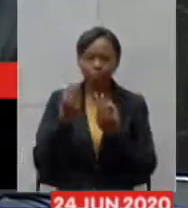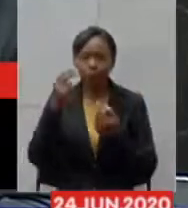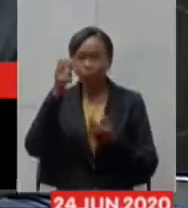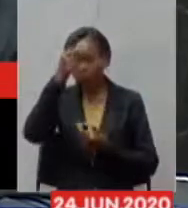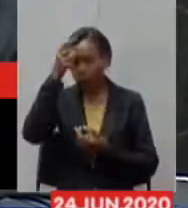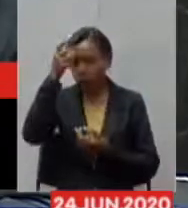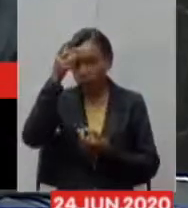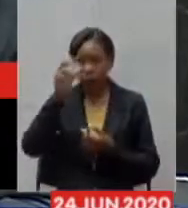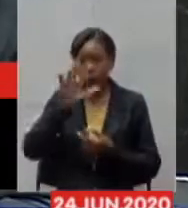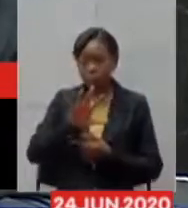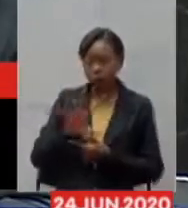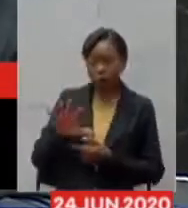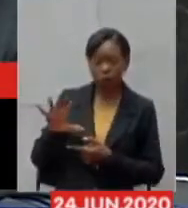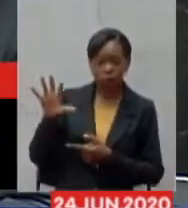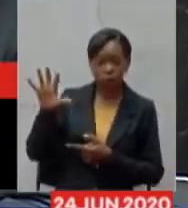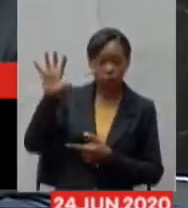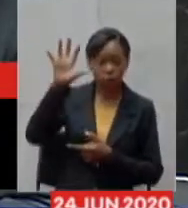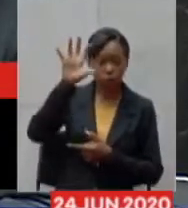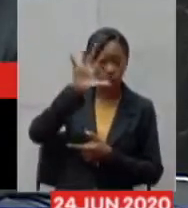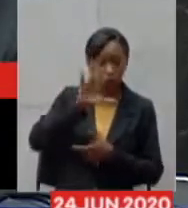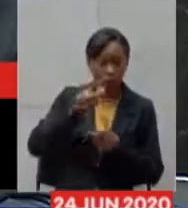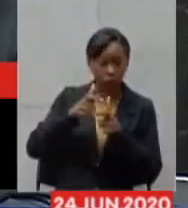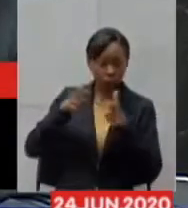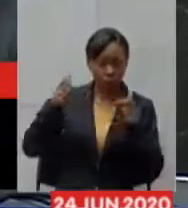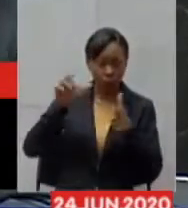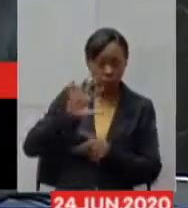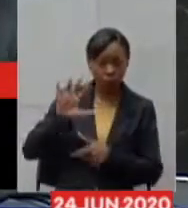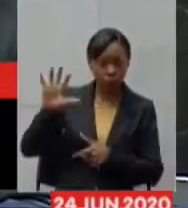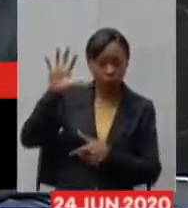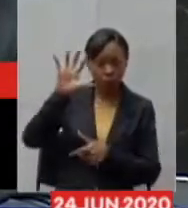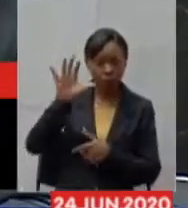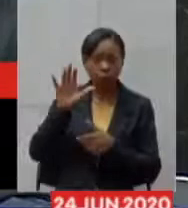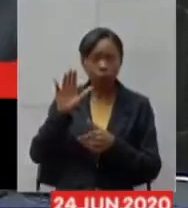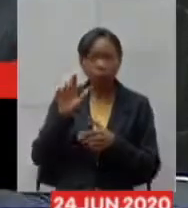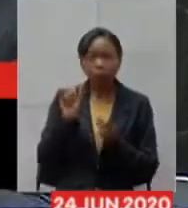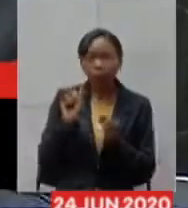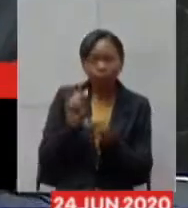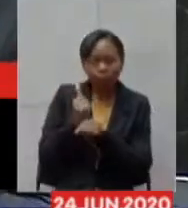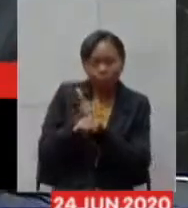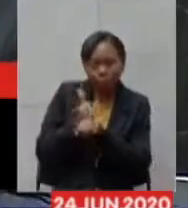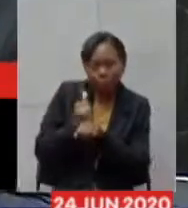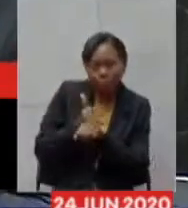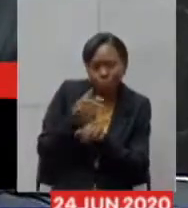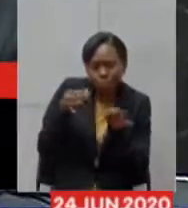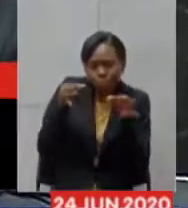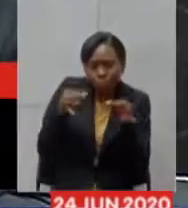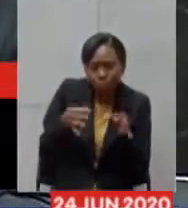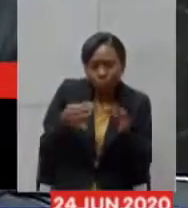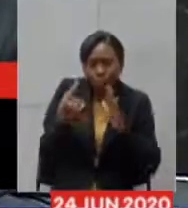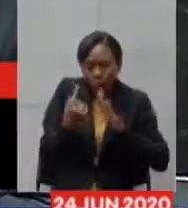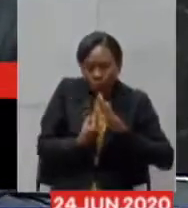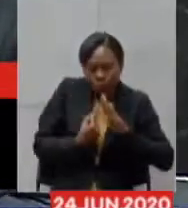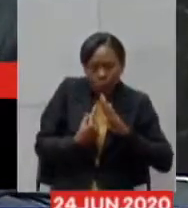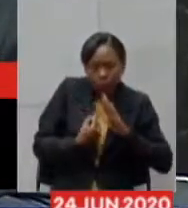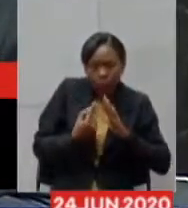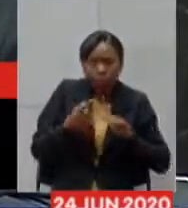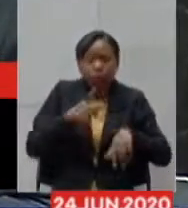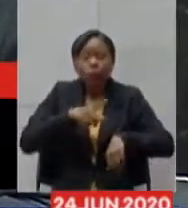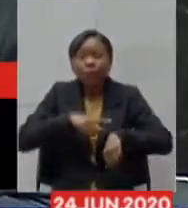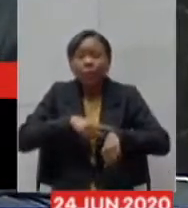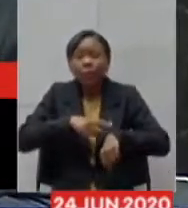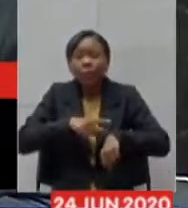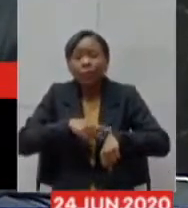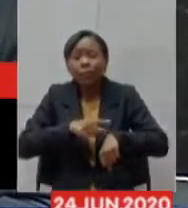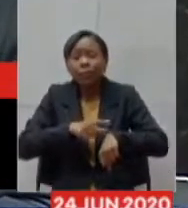macro regiões orientamos os cuidados adequados ao isolamento o momento que era o momento de